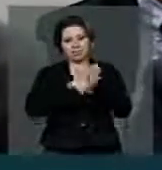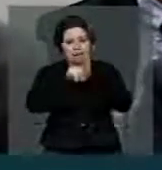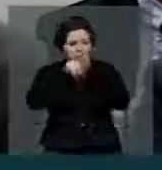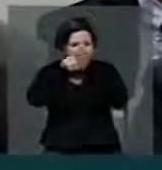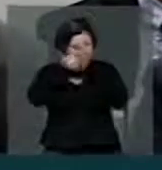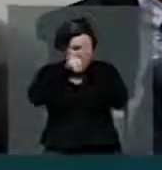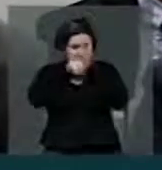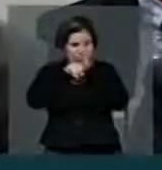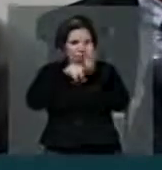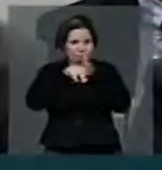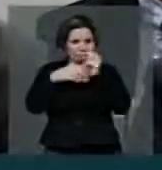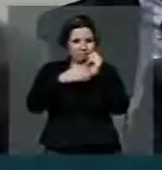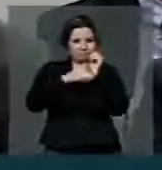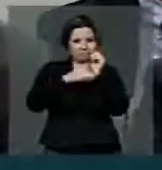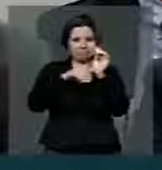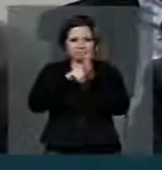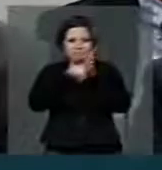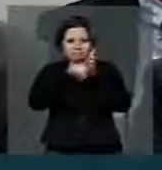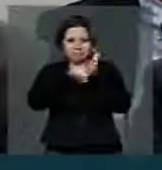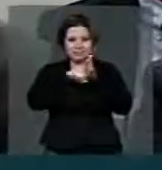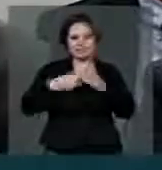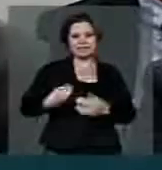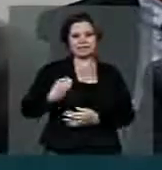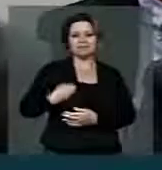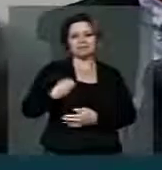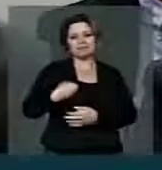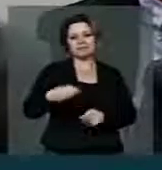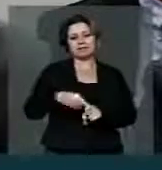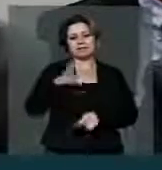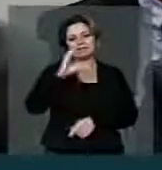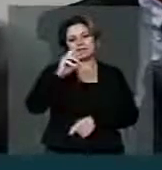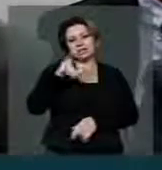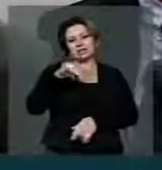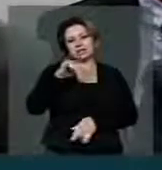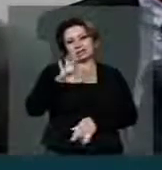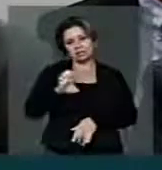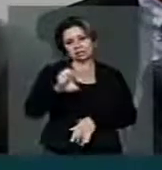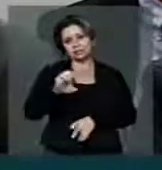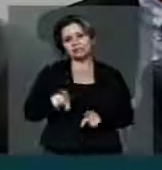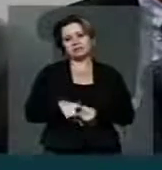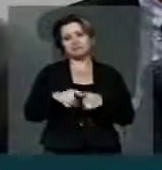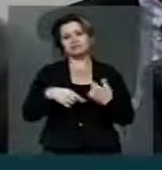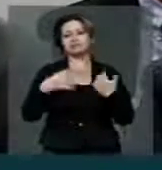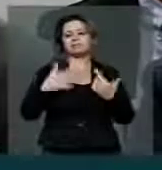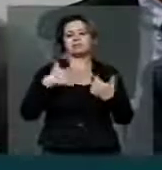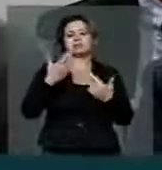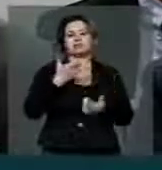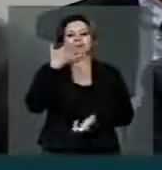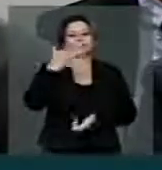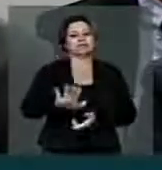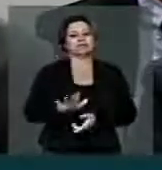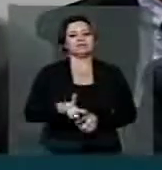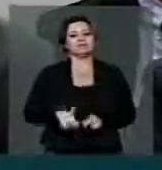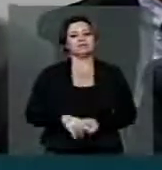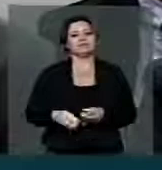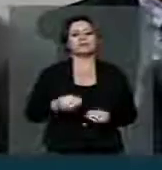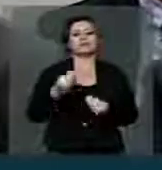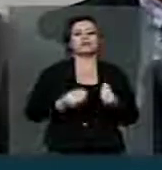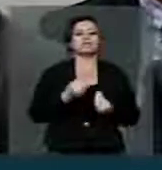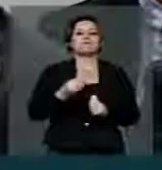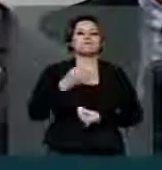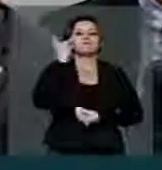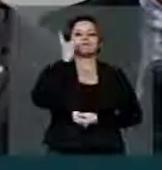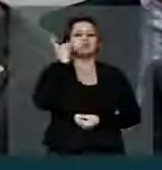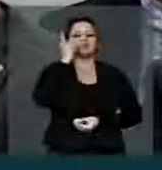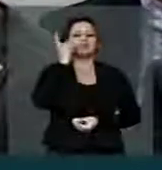Nenhuma lei impede a prática de crimes. Nem por isso a gente deixa de fazer lei penal. Agora, eu nunca vi um parlamentar